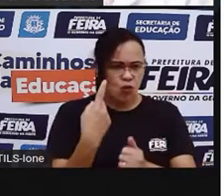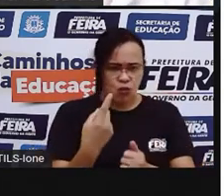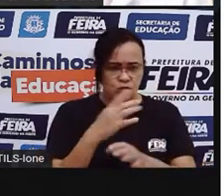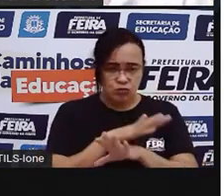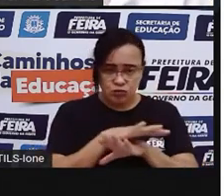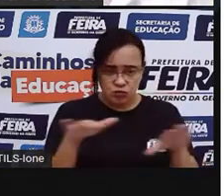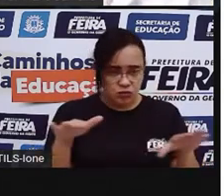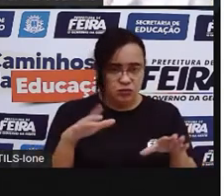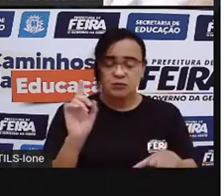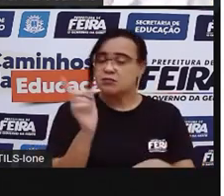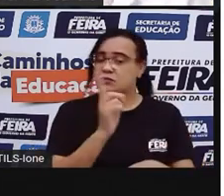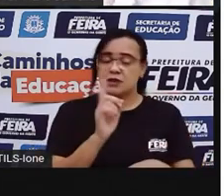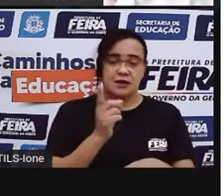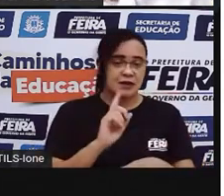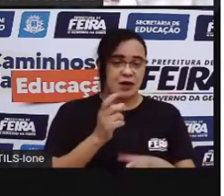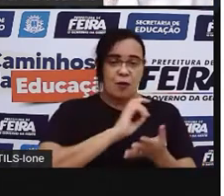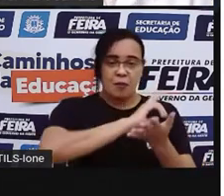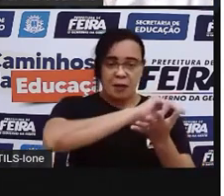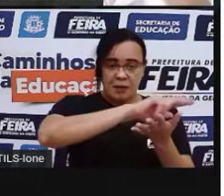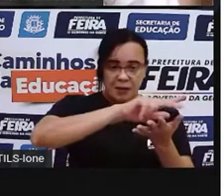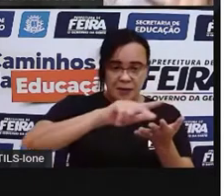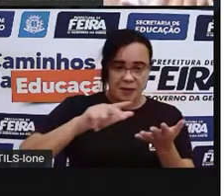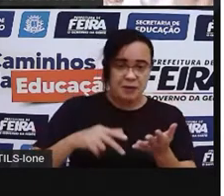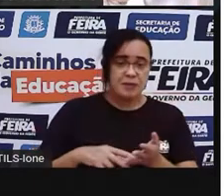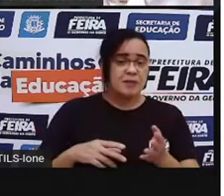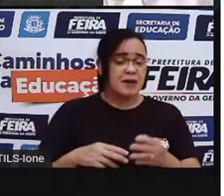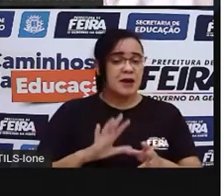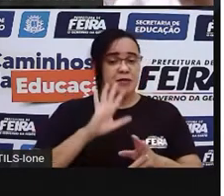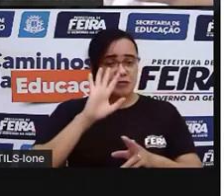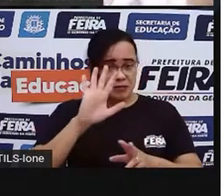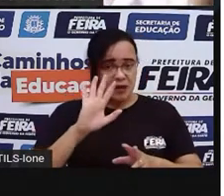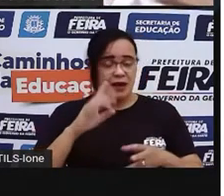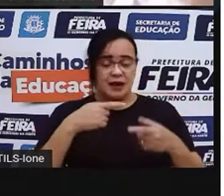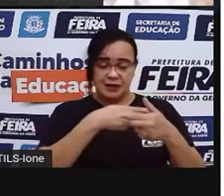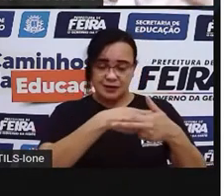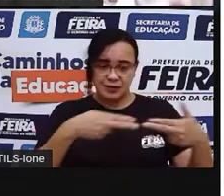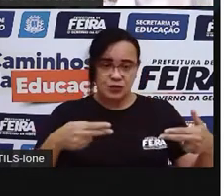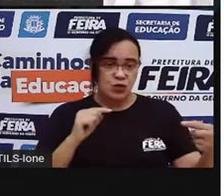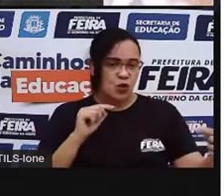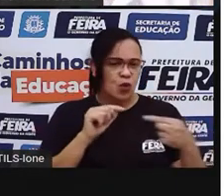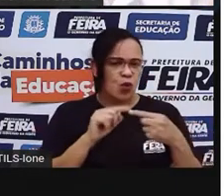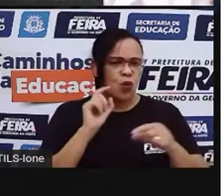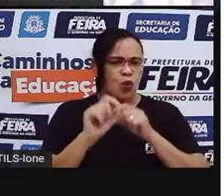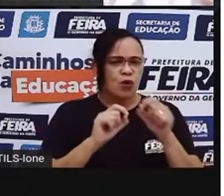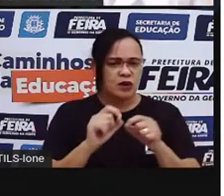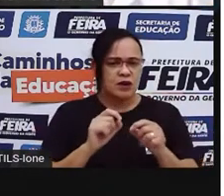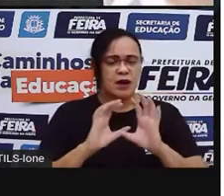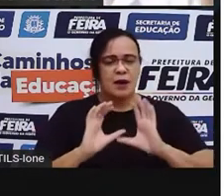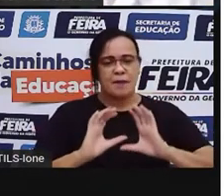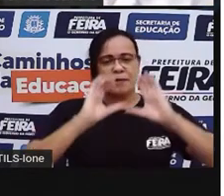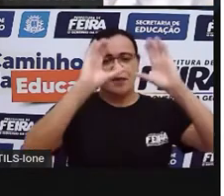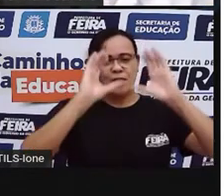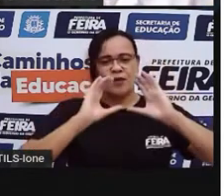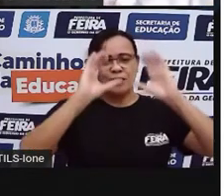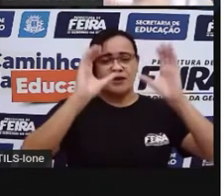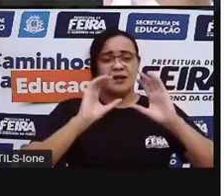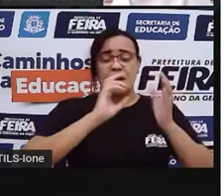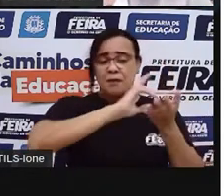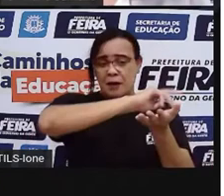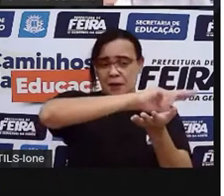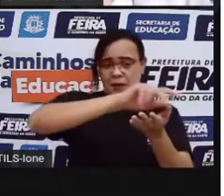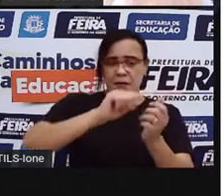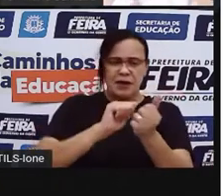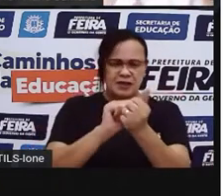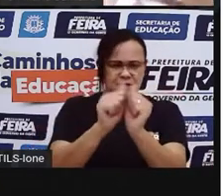objeto, da bola, e que ela pode ser de diversas formas e que a pode jogar com a bola diversos tipos de